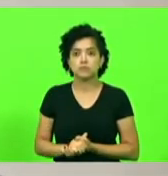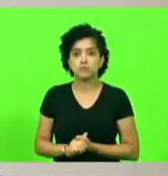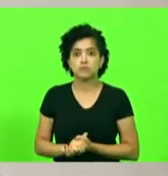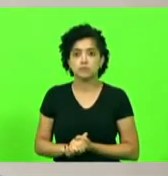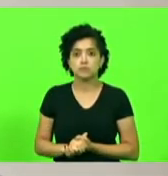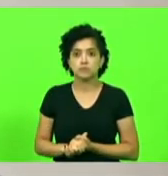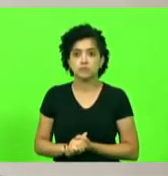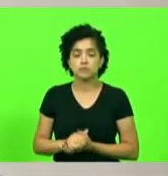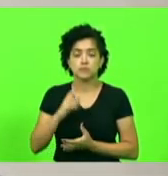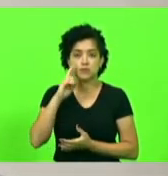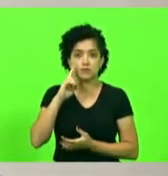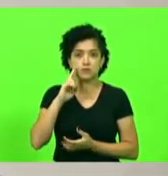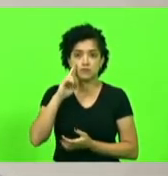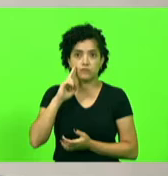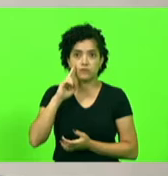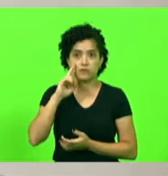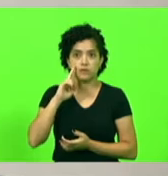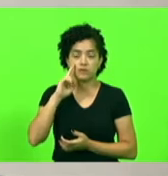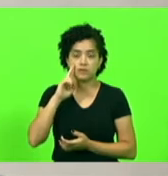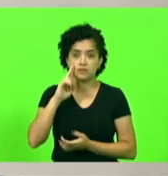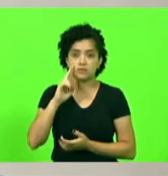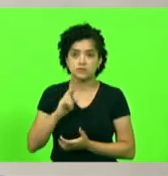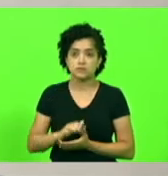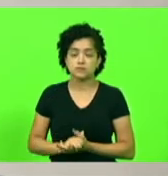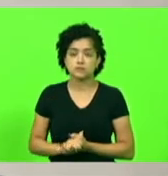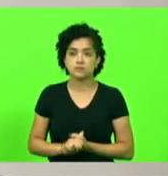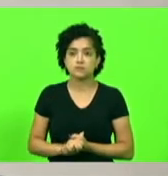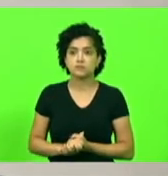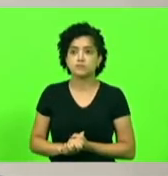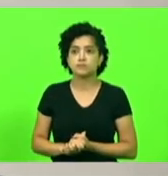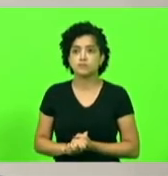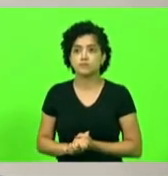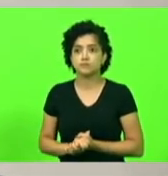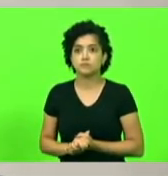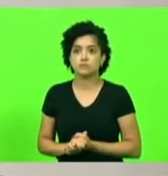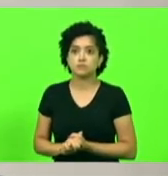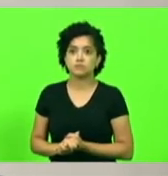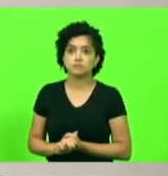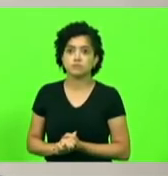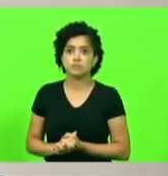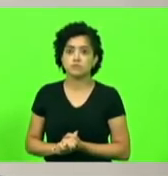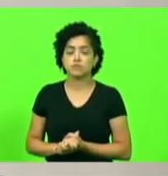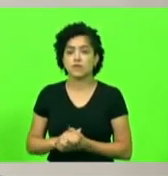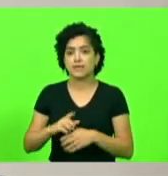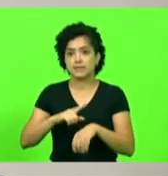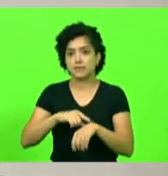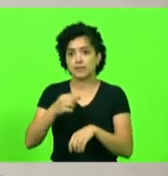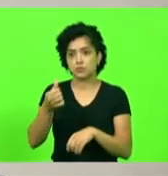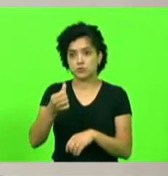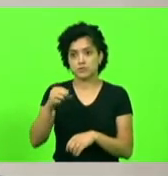Ivan Nath. Vossa Excelência tem o tempo de seis minutos.